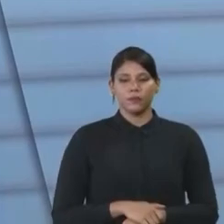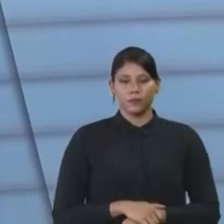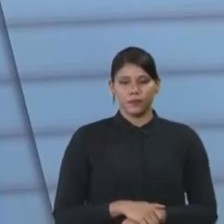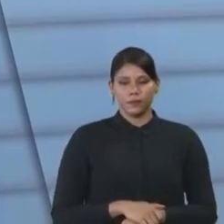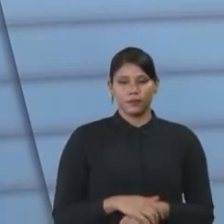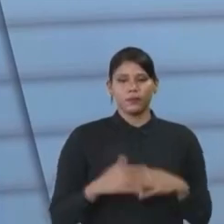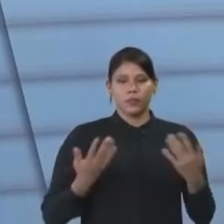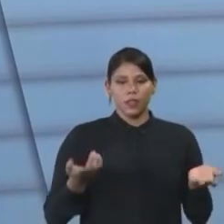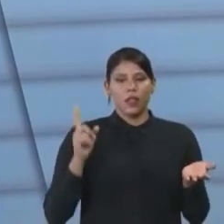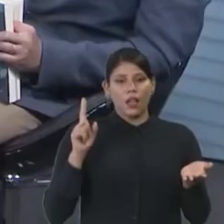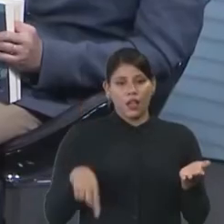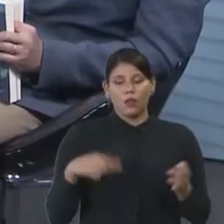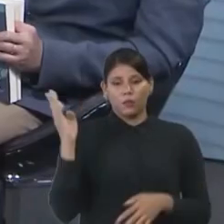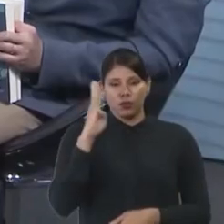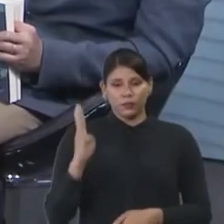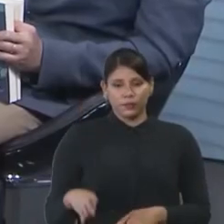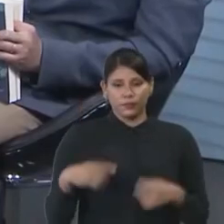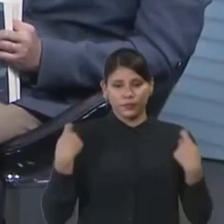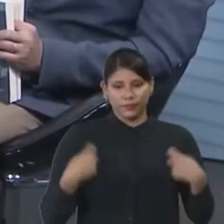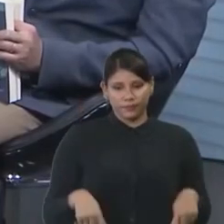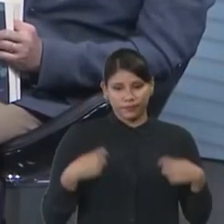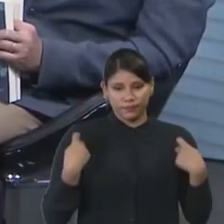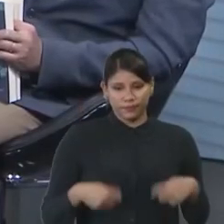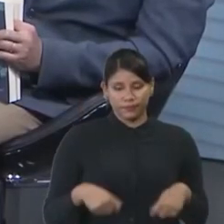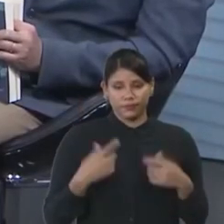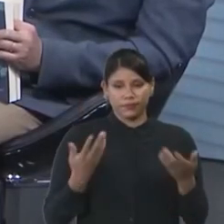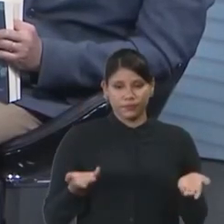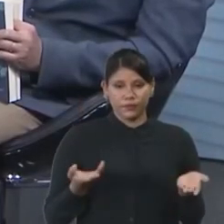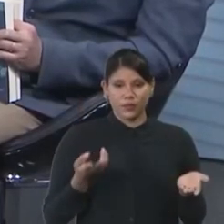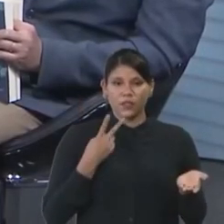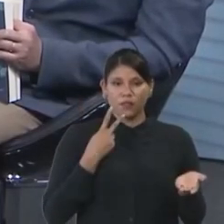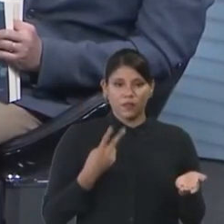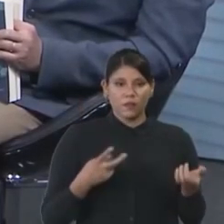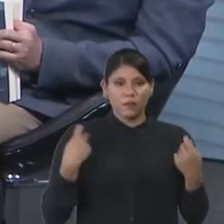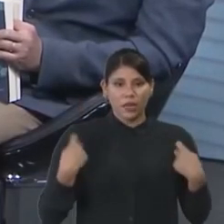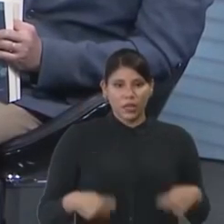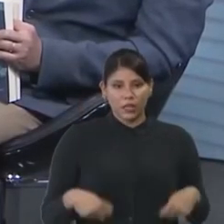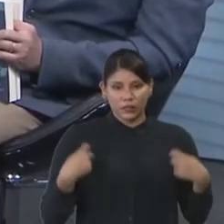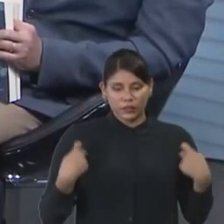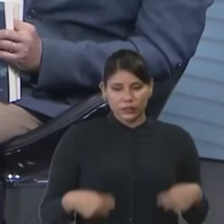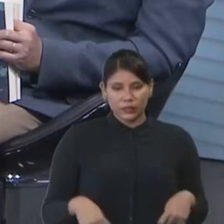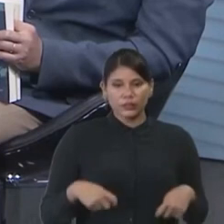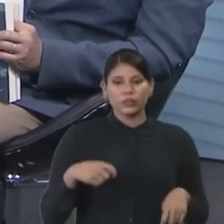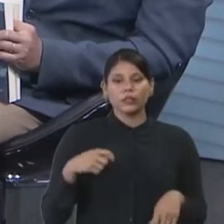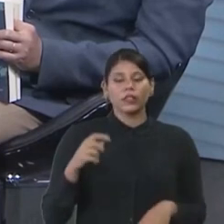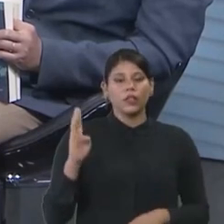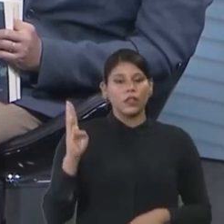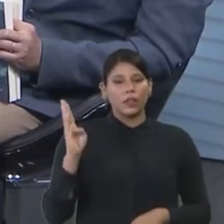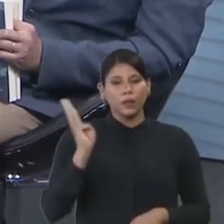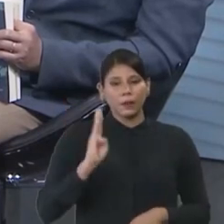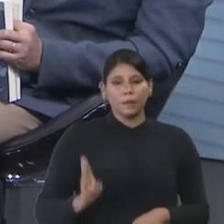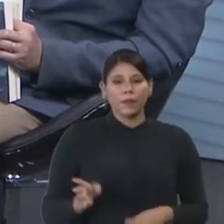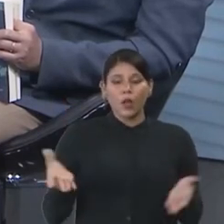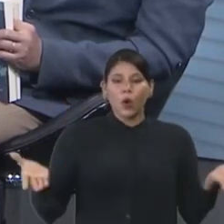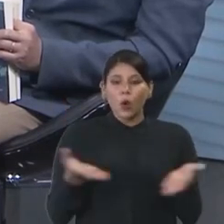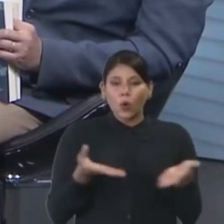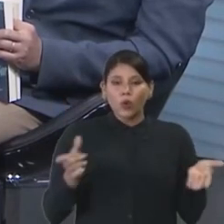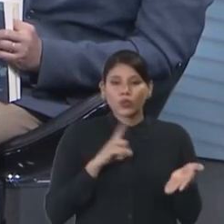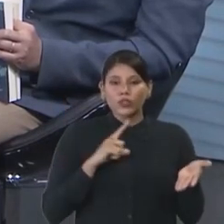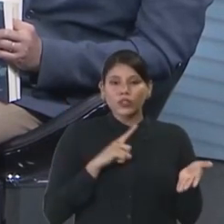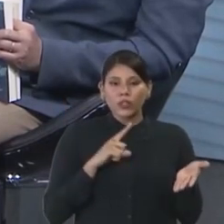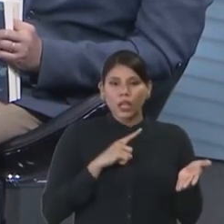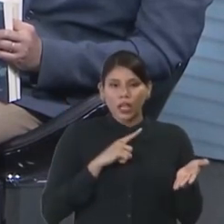que é o que o Brasil precisa. Pela que a senhora depreende aqui, que o Brasil precisa exatamente... Porque hoje nós temos, inclusive,